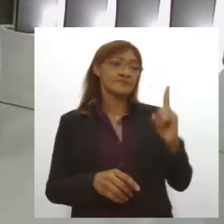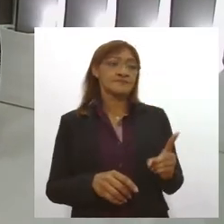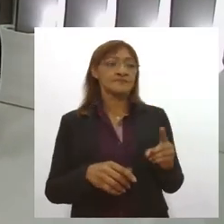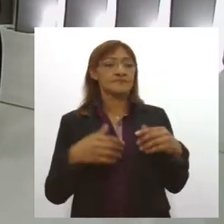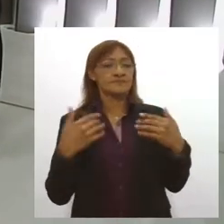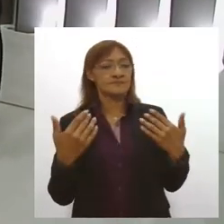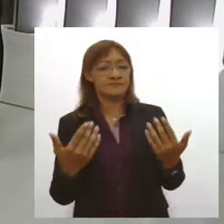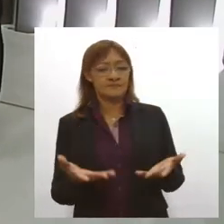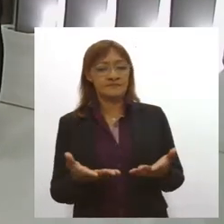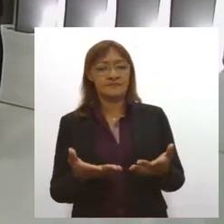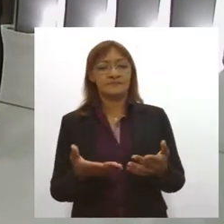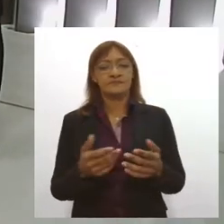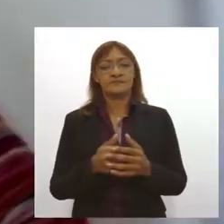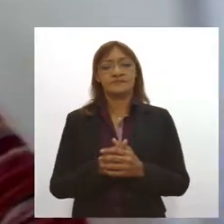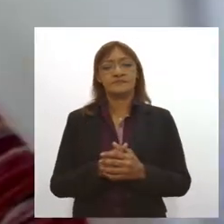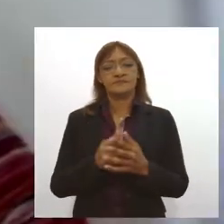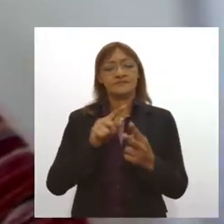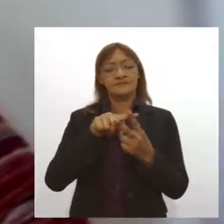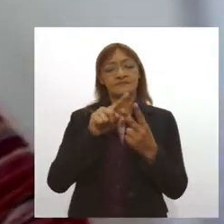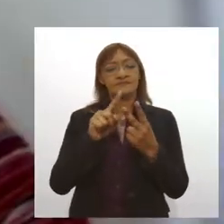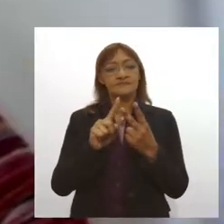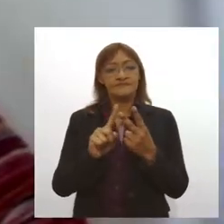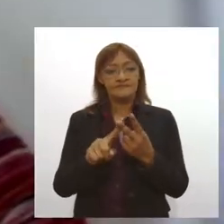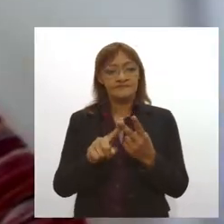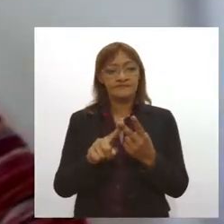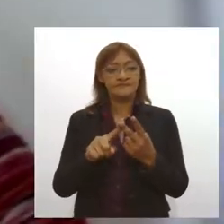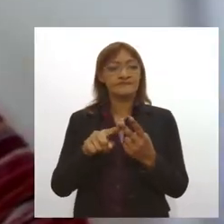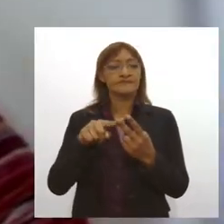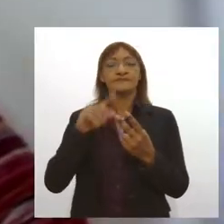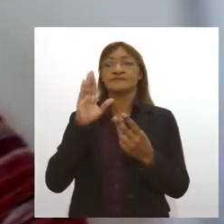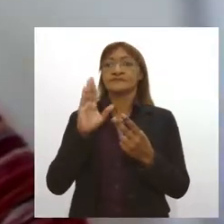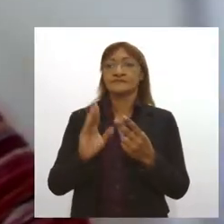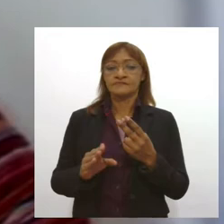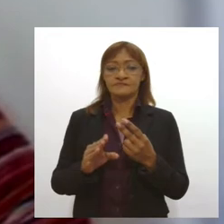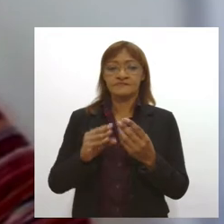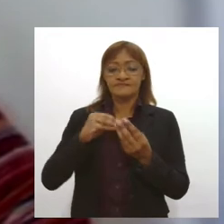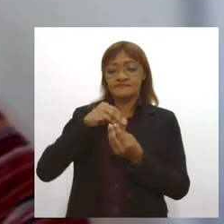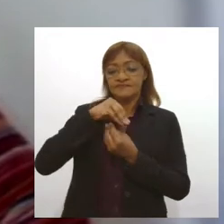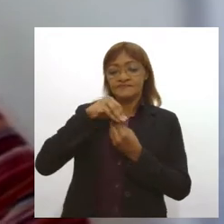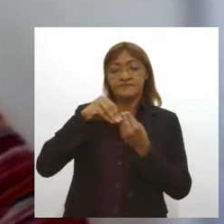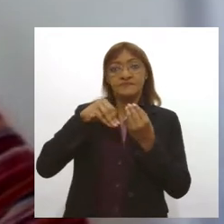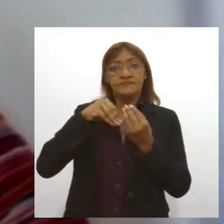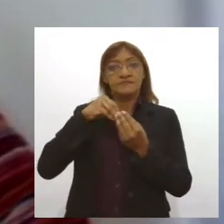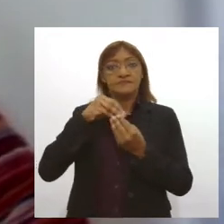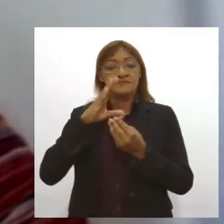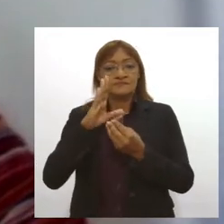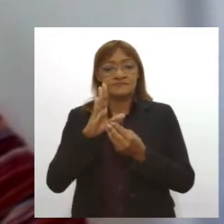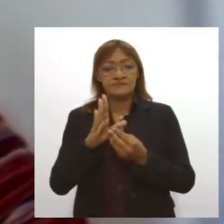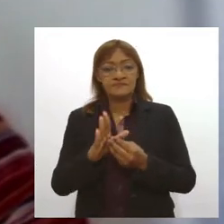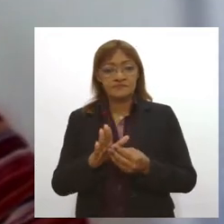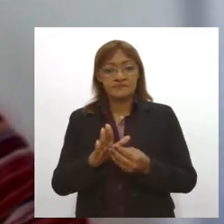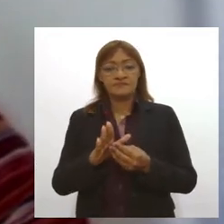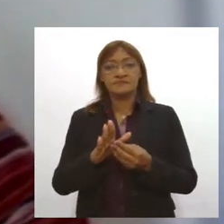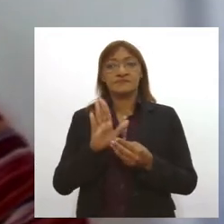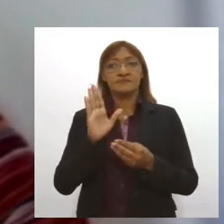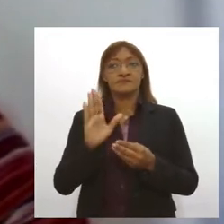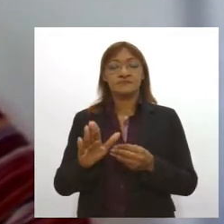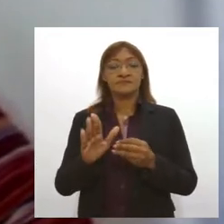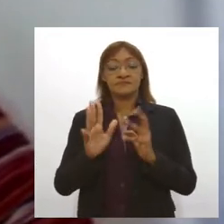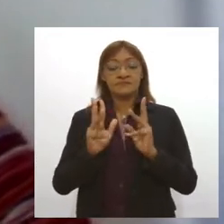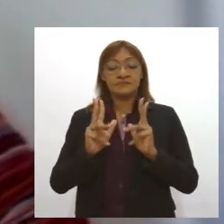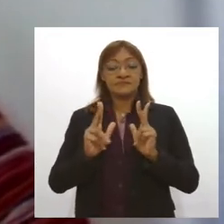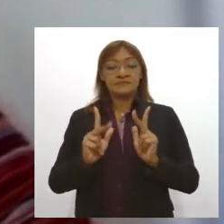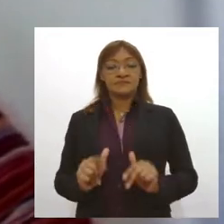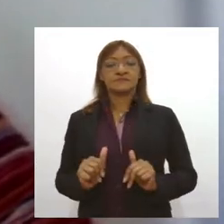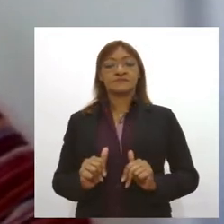é composto de dois anticorpos, que são chamados de anticorpos monoclonais, e ele atua como uma imunidade passiva.